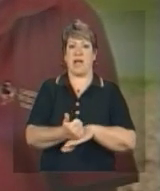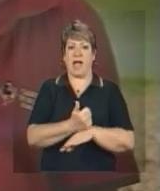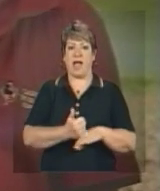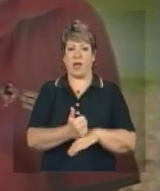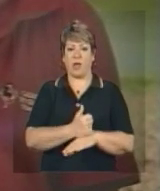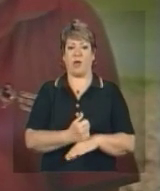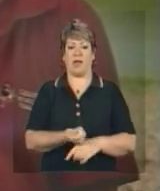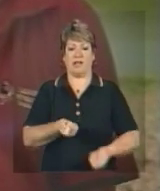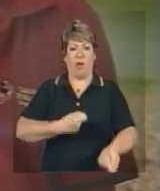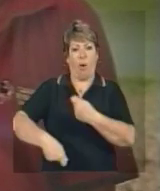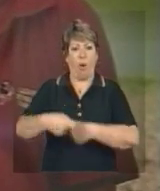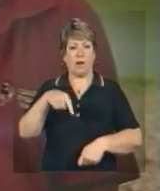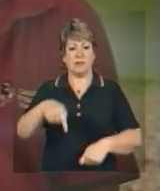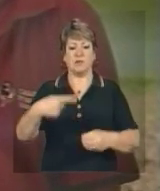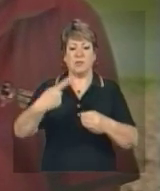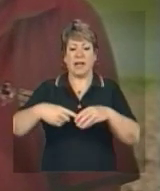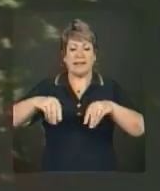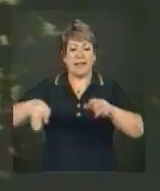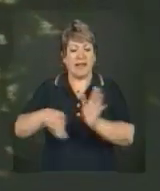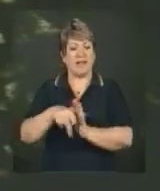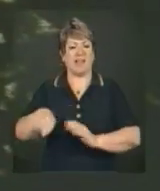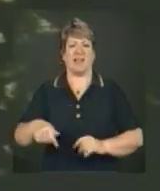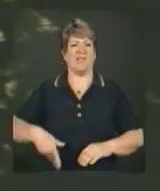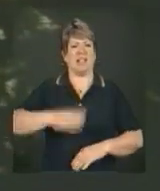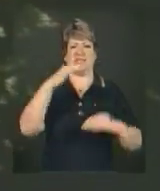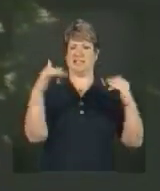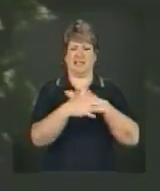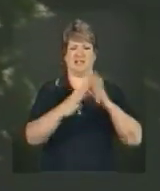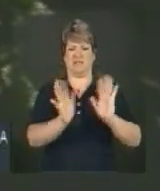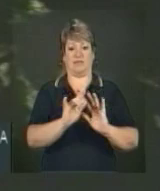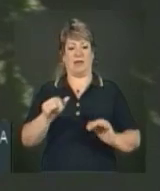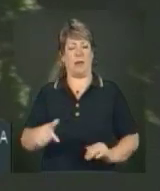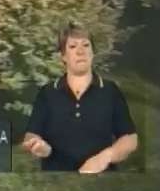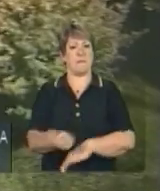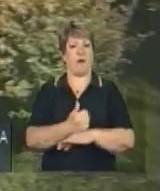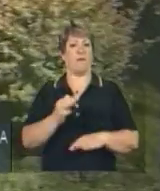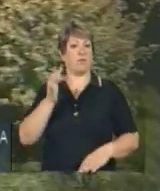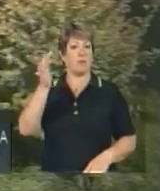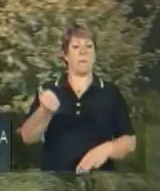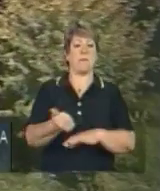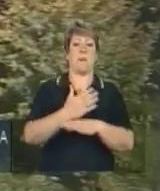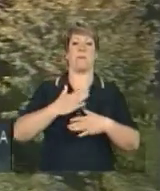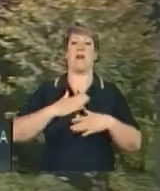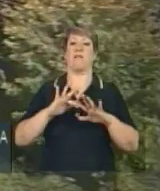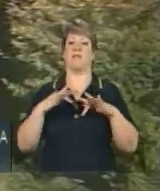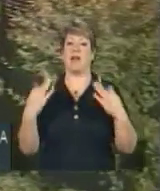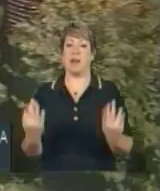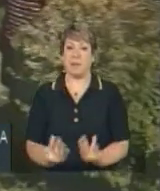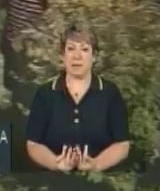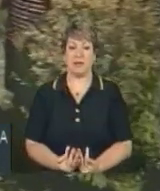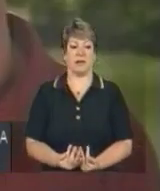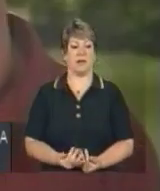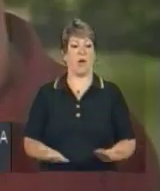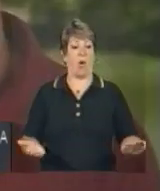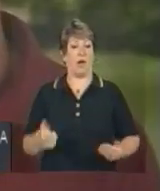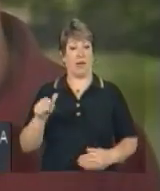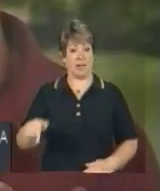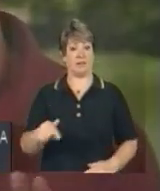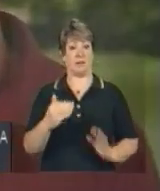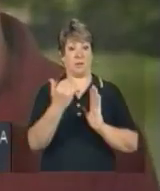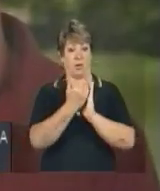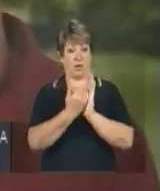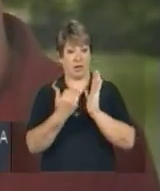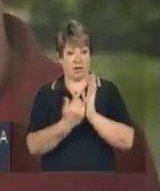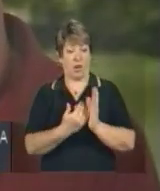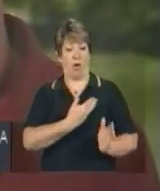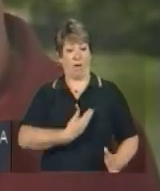propriedade do que eu estar indo para a cidade, aquela coisa toda. E eu vi um futuro muito melhor para mim aqui, para a minha família. Com esses problemas do governo federal, a conseguiu